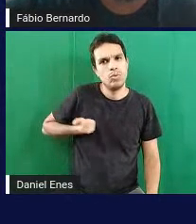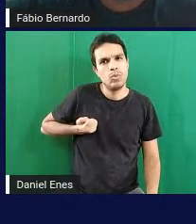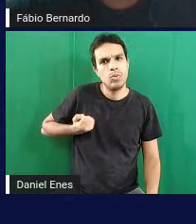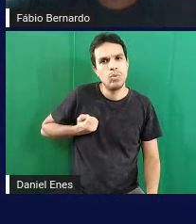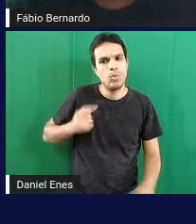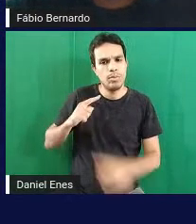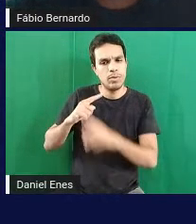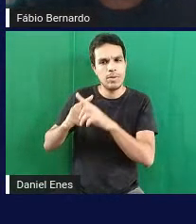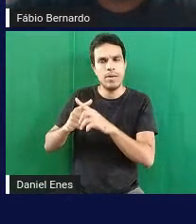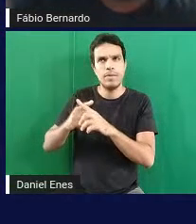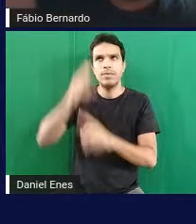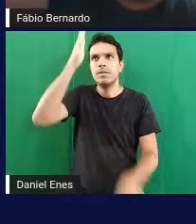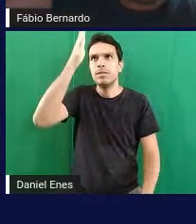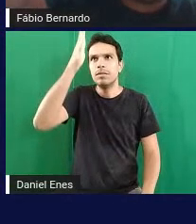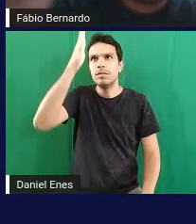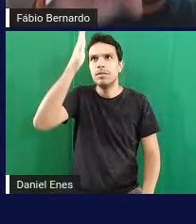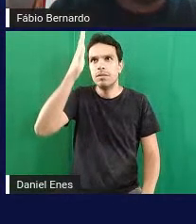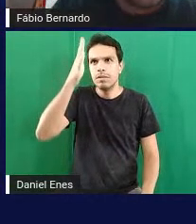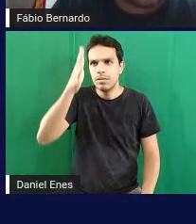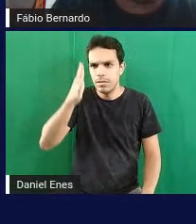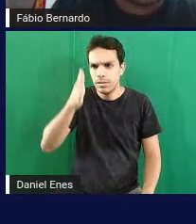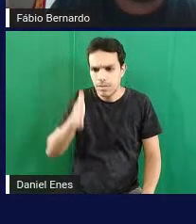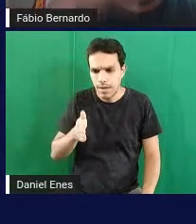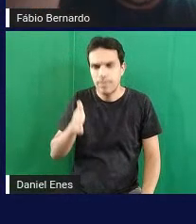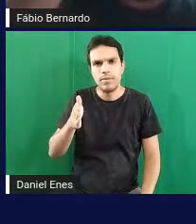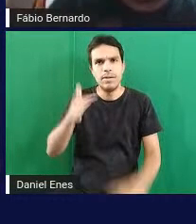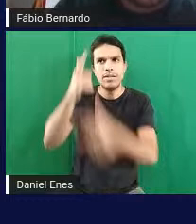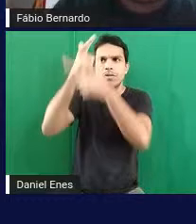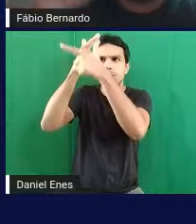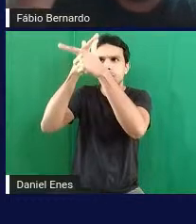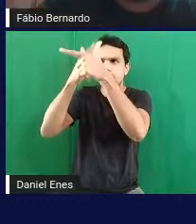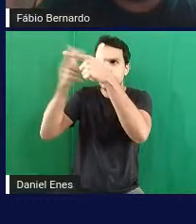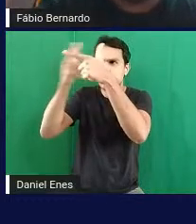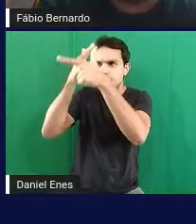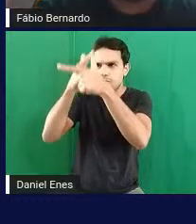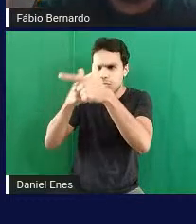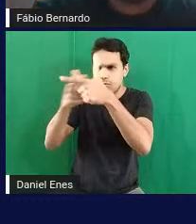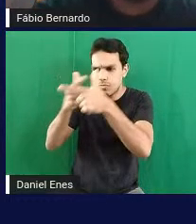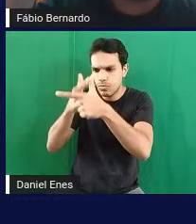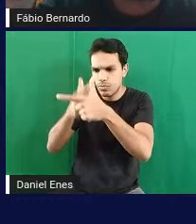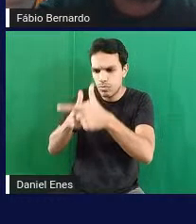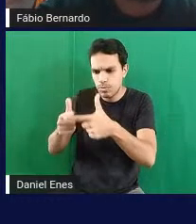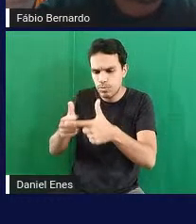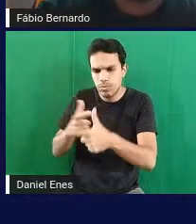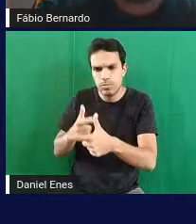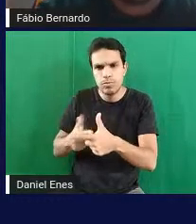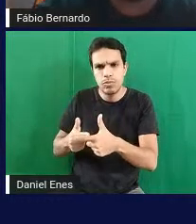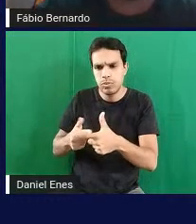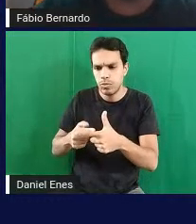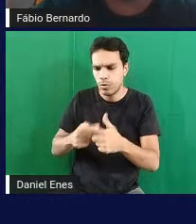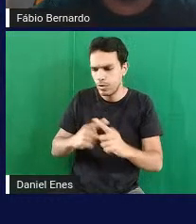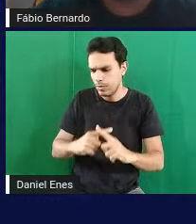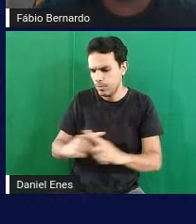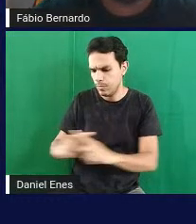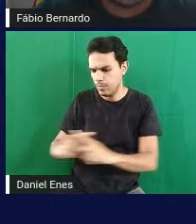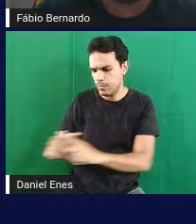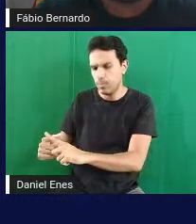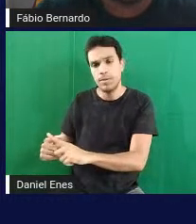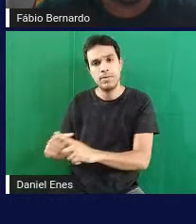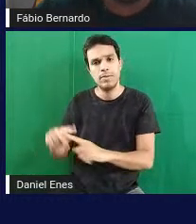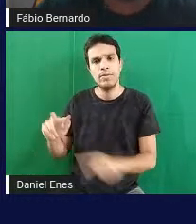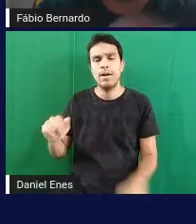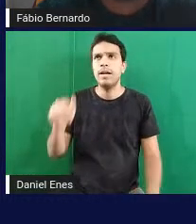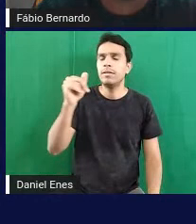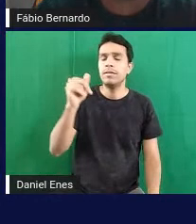livros que você coloca o número em uma barrinha do lado né uma reta ao lado e você vai colocando ali os fatores primos do lado